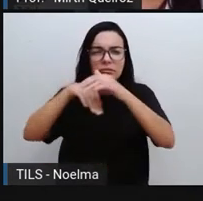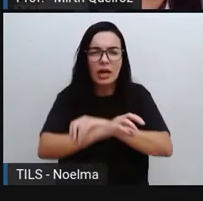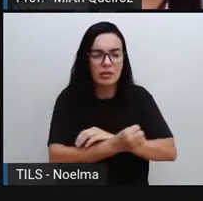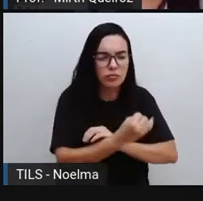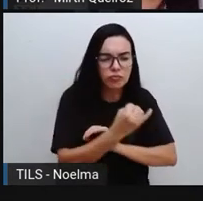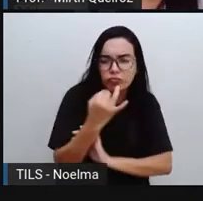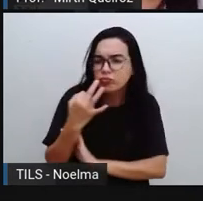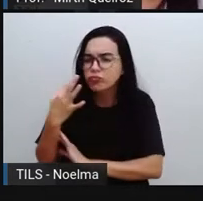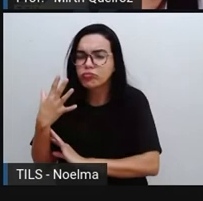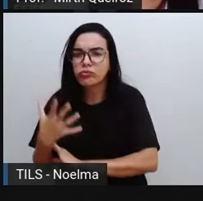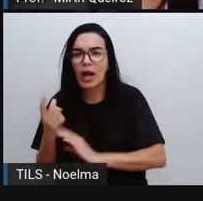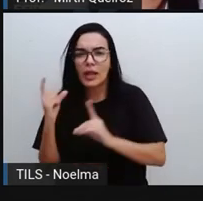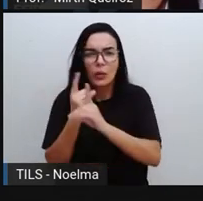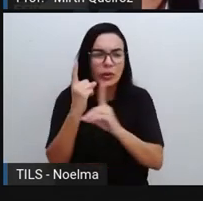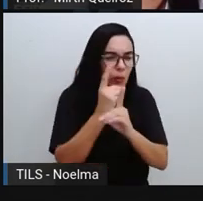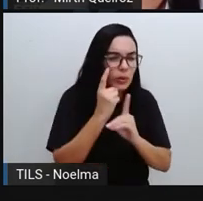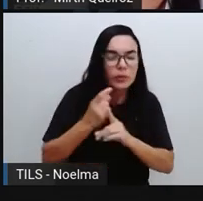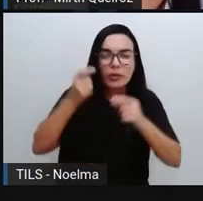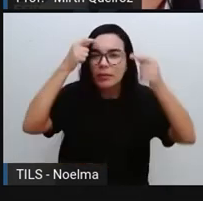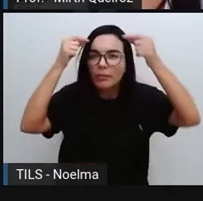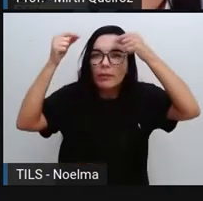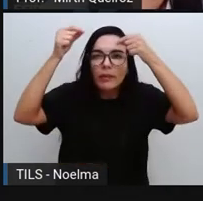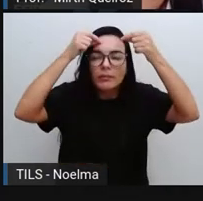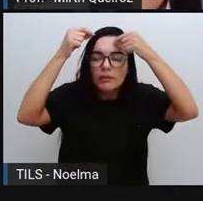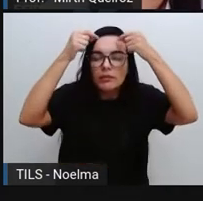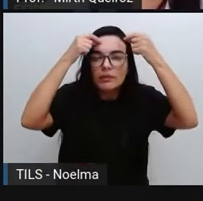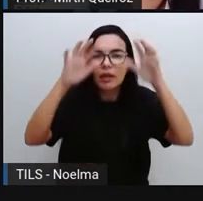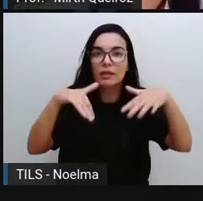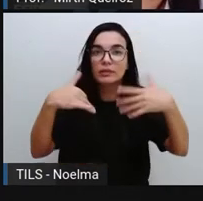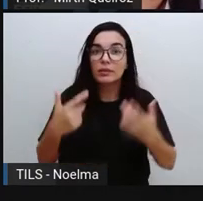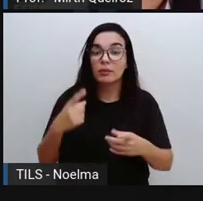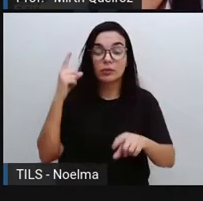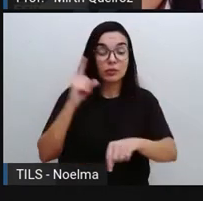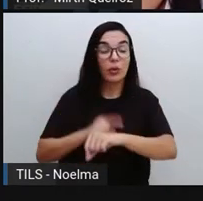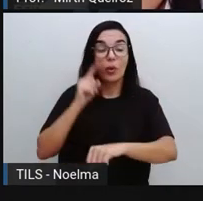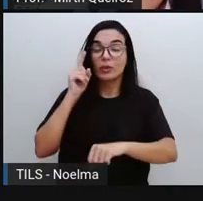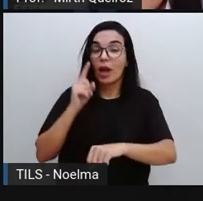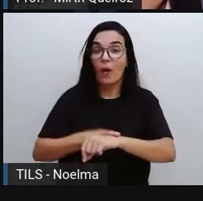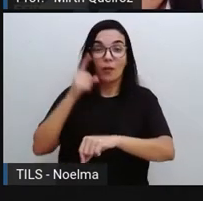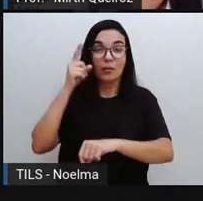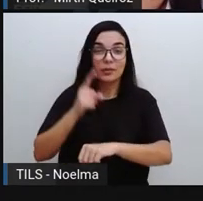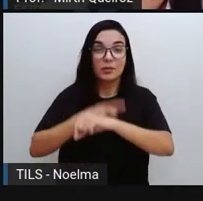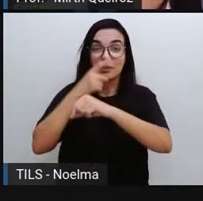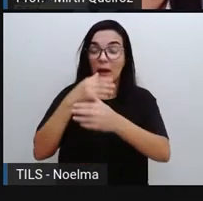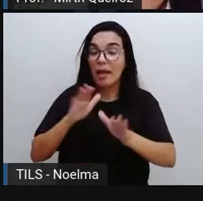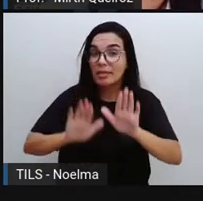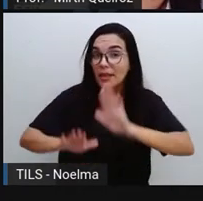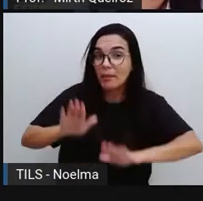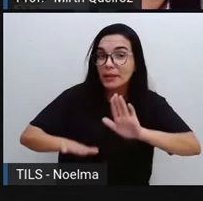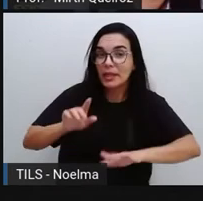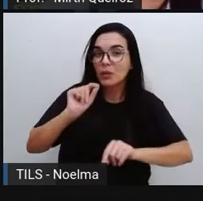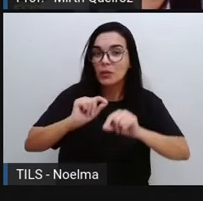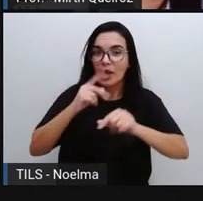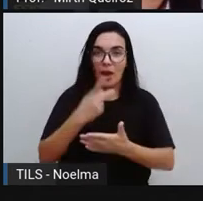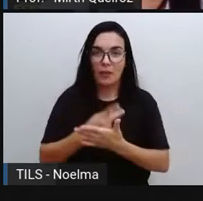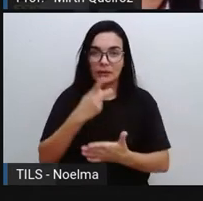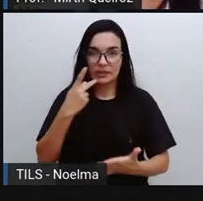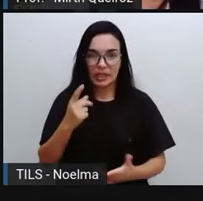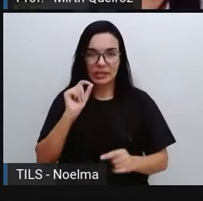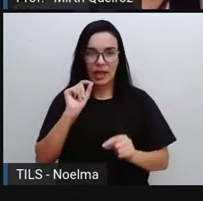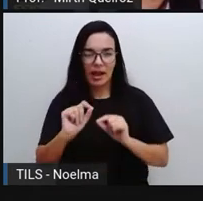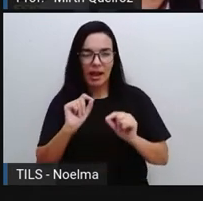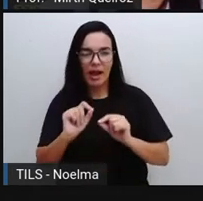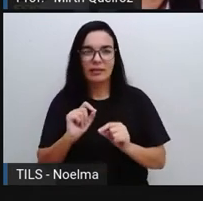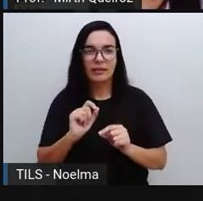encontros desses neurônios. A cada instante, dependendo do que acontece, cada